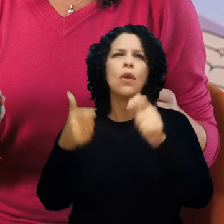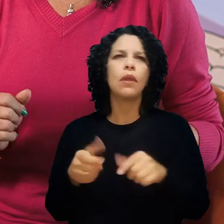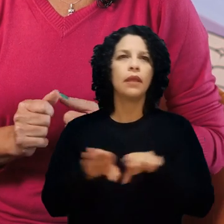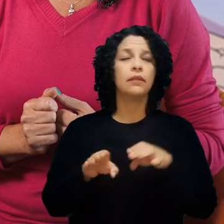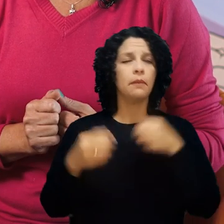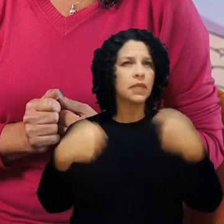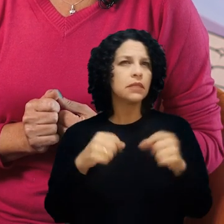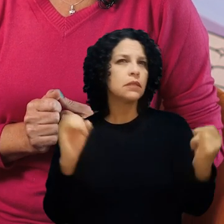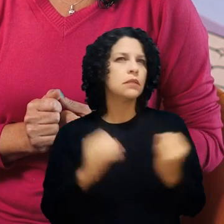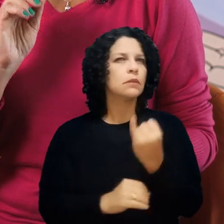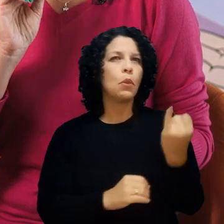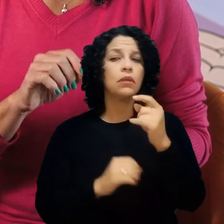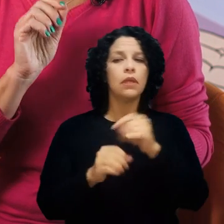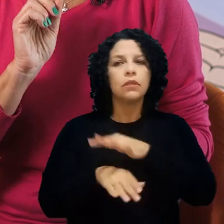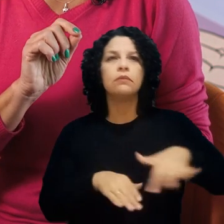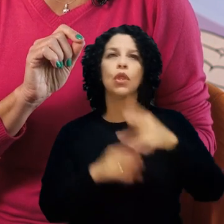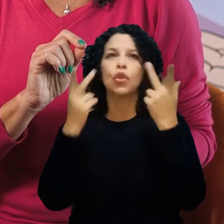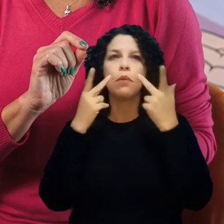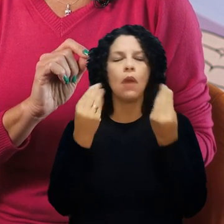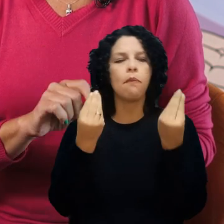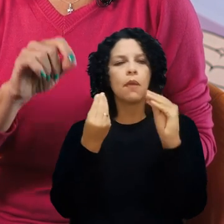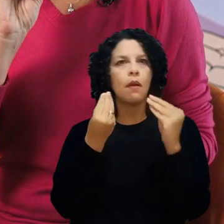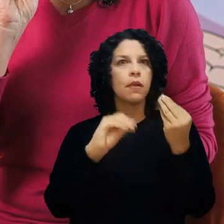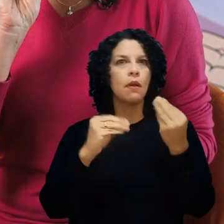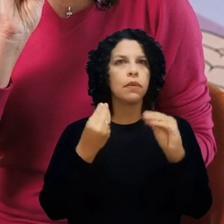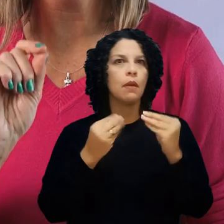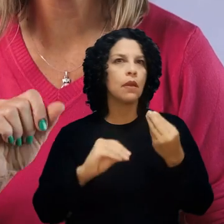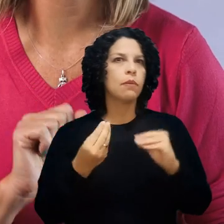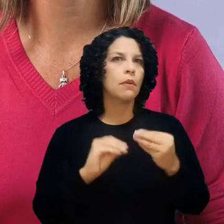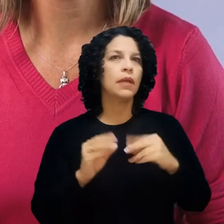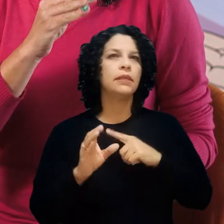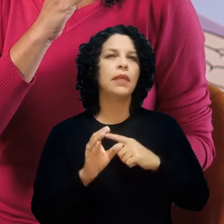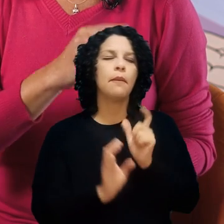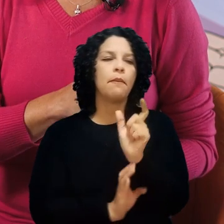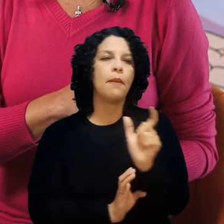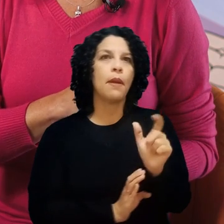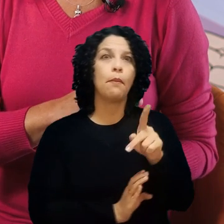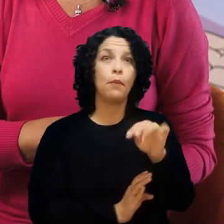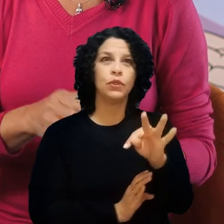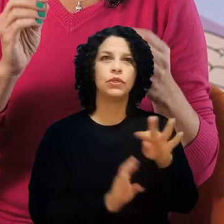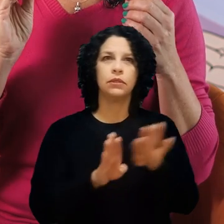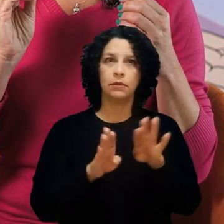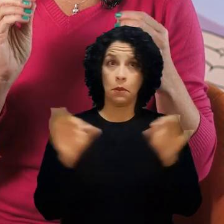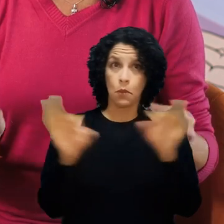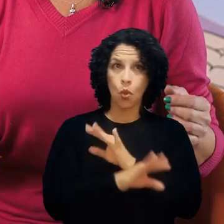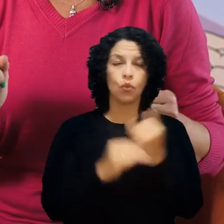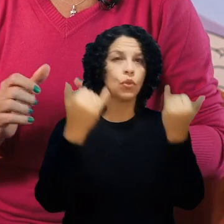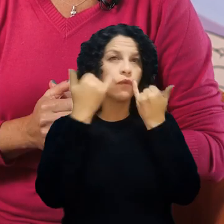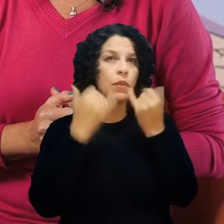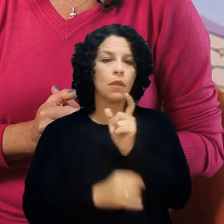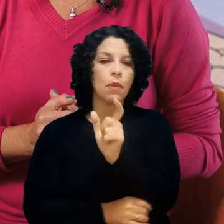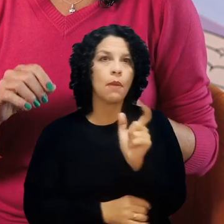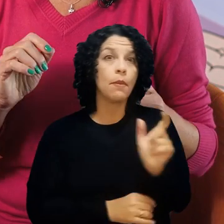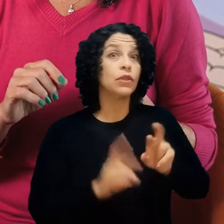alguma necessidade comum? Insira essas informações dentro dos post-its. Para cada informação, use um post